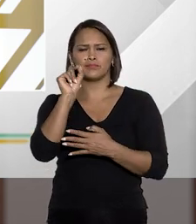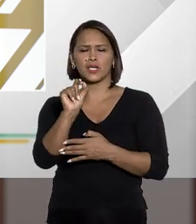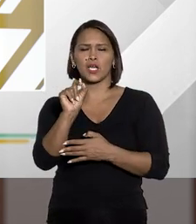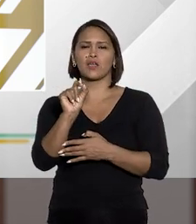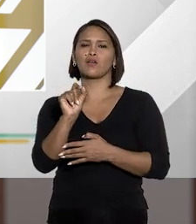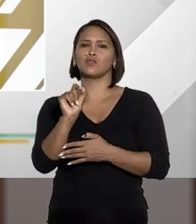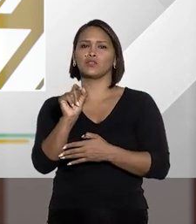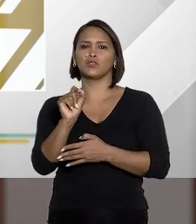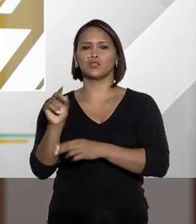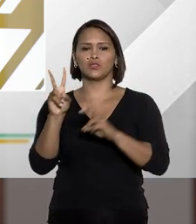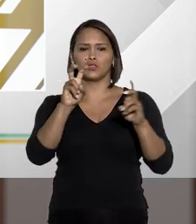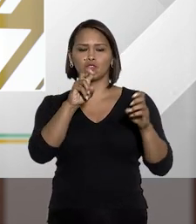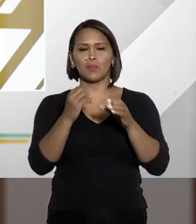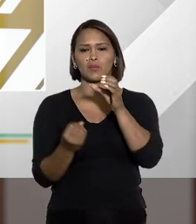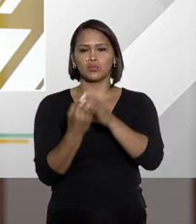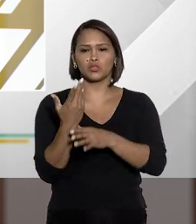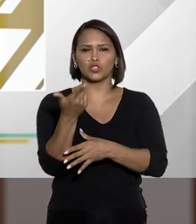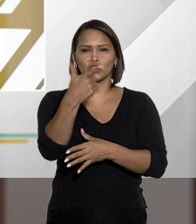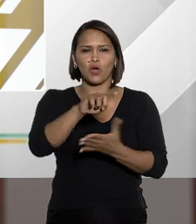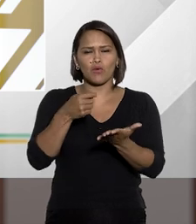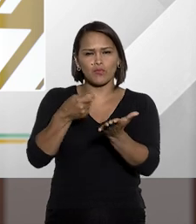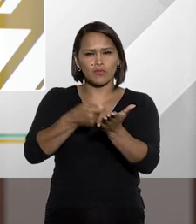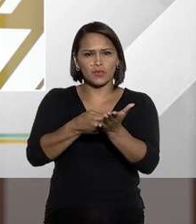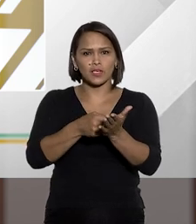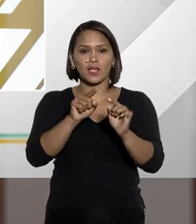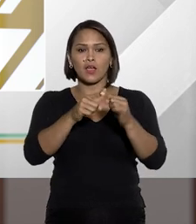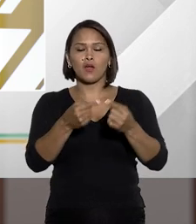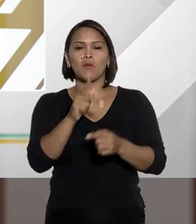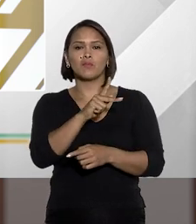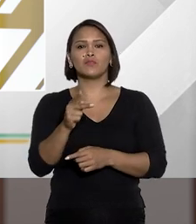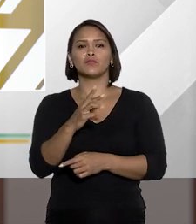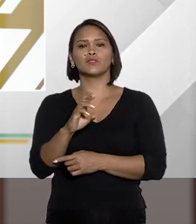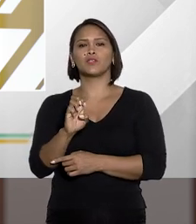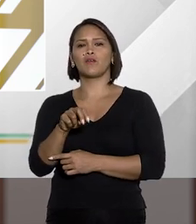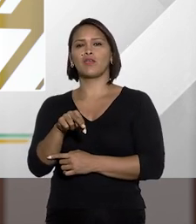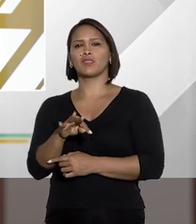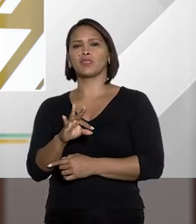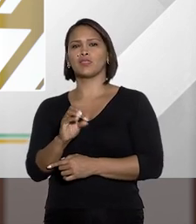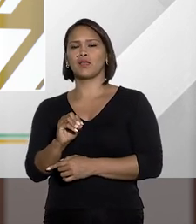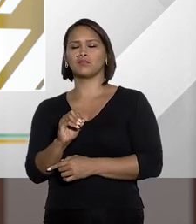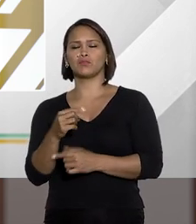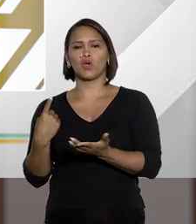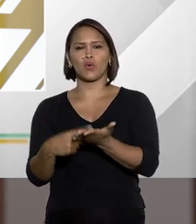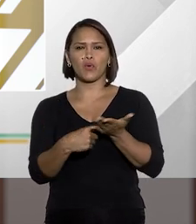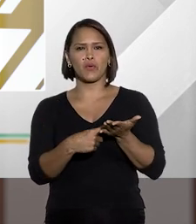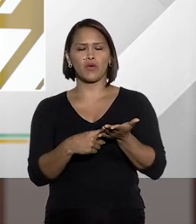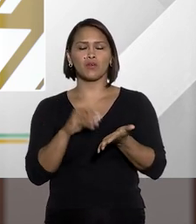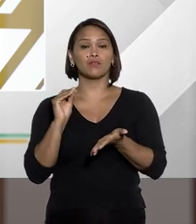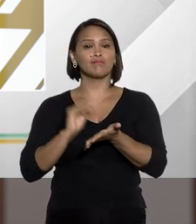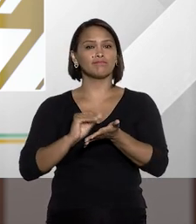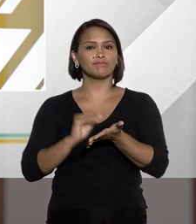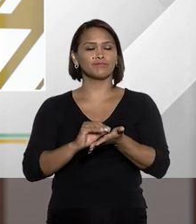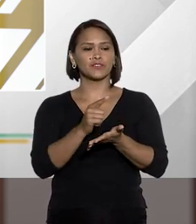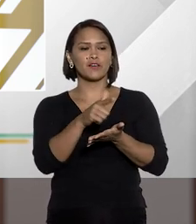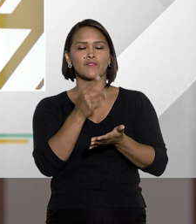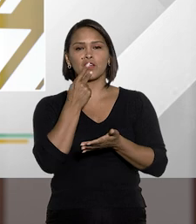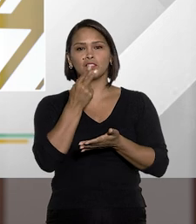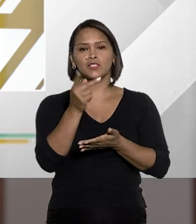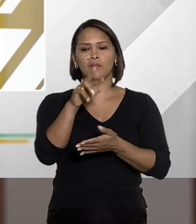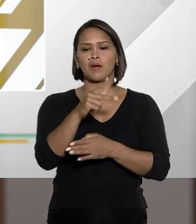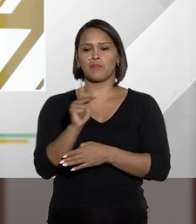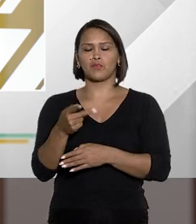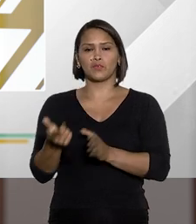esse questionamento sobre o recrudescimento, eu gostaria então de ouvir o professor Renato Brasileiro. Você concorda, professor, que ainda não houve,